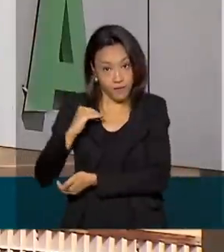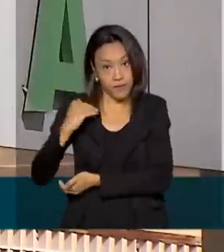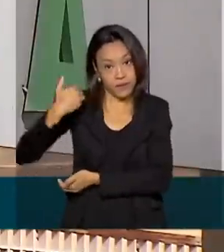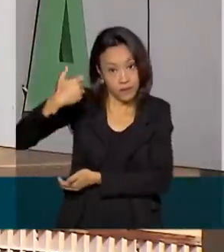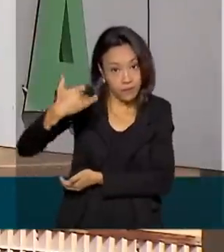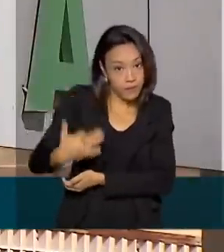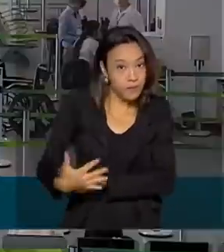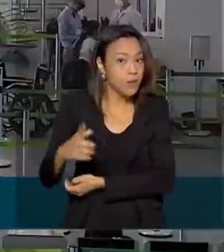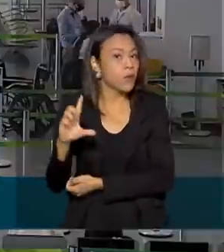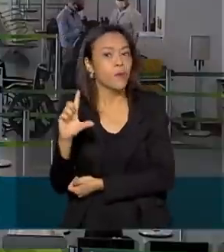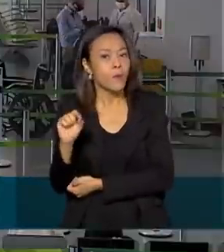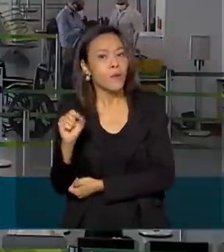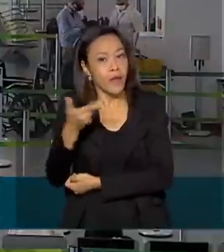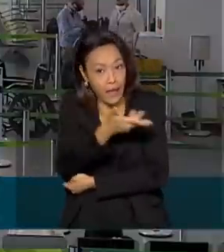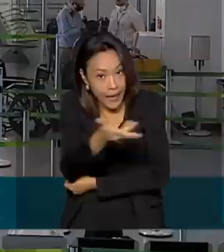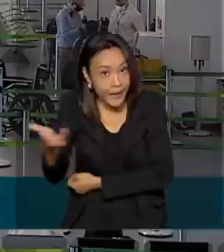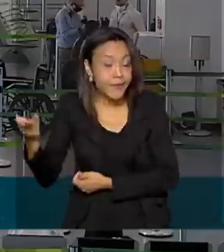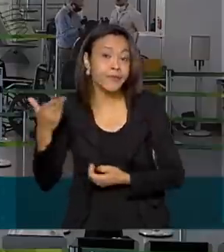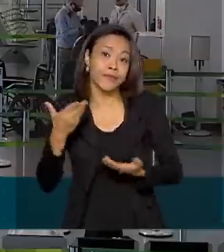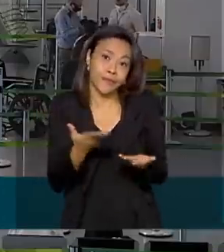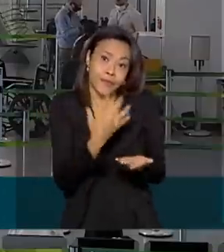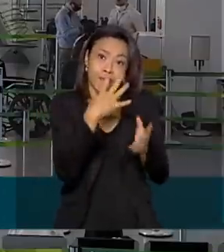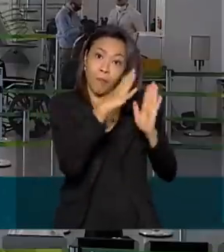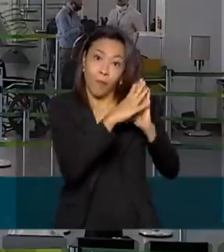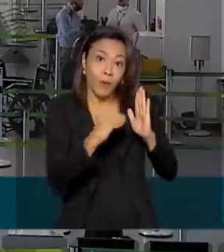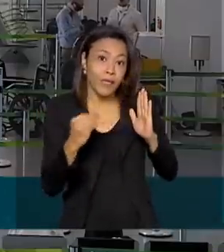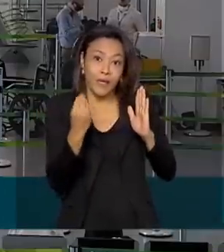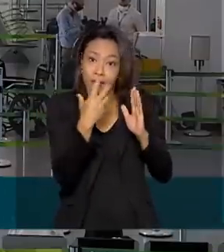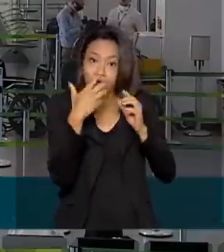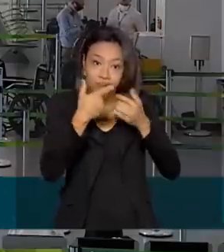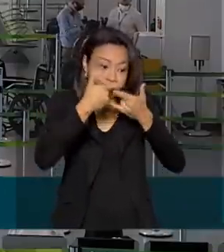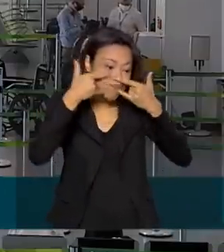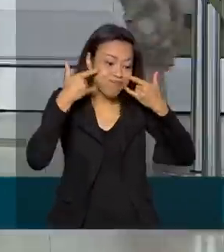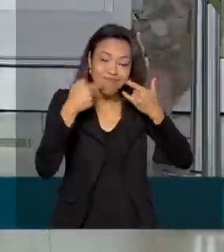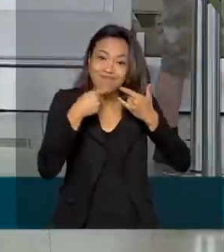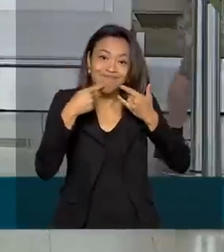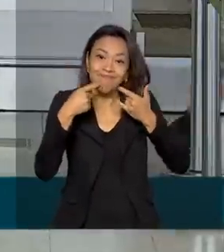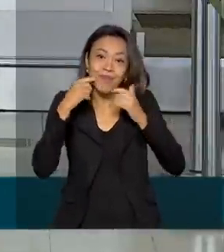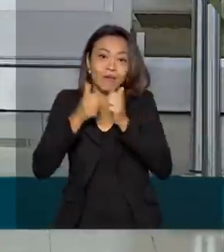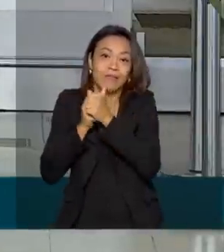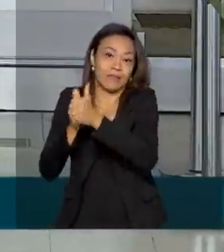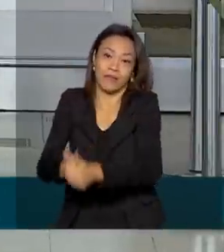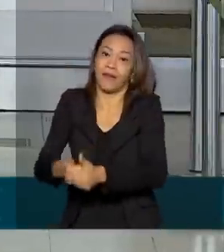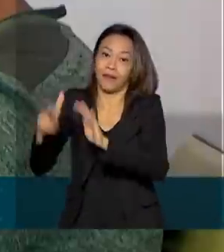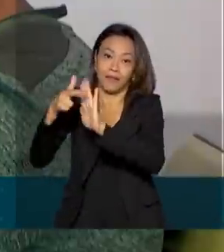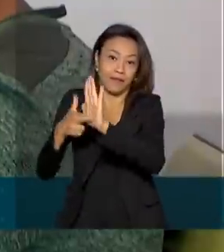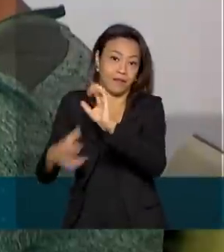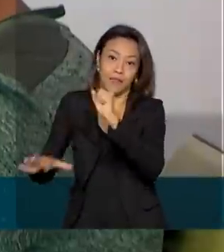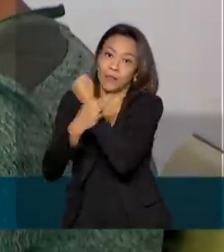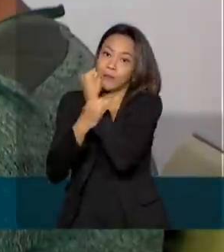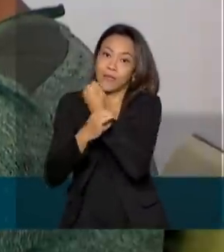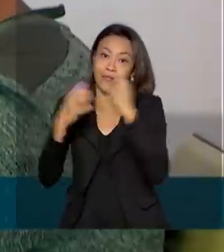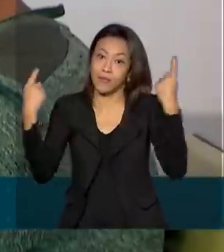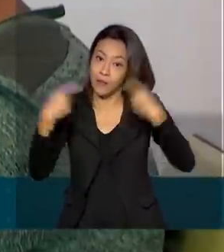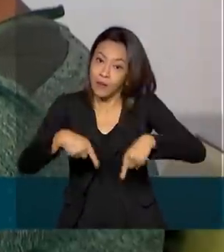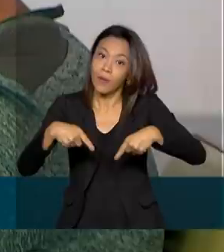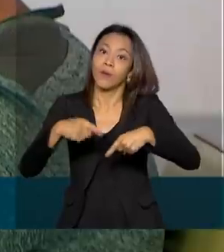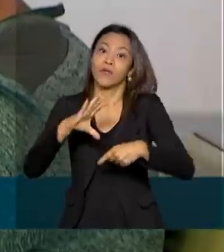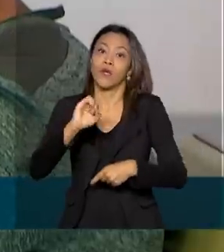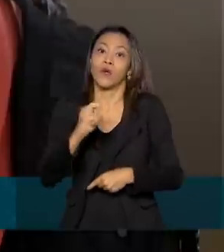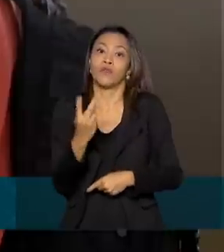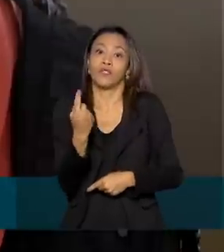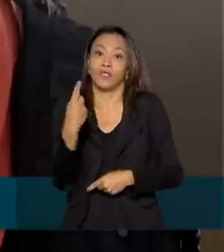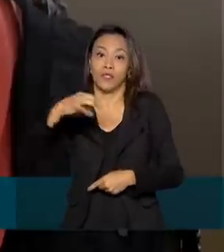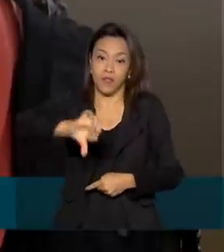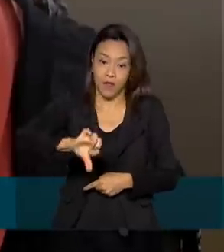Sanitária, a Anvisa, esses modelos não atendem as medidas mínimas de proteção contra o coronavírus. As máscaras de